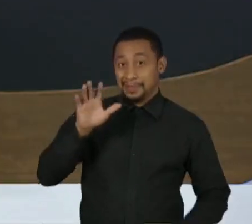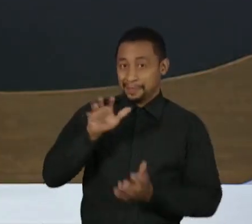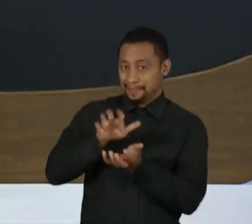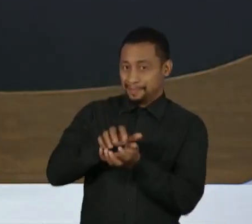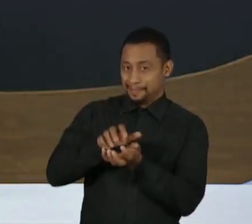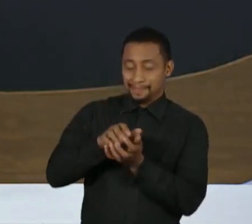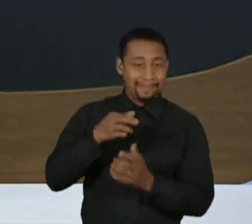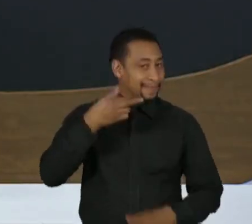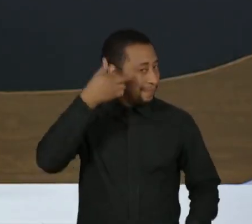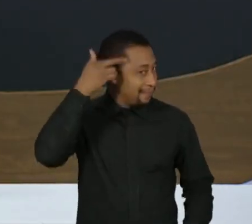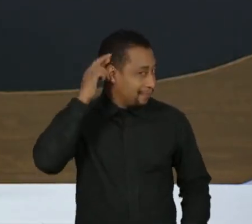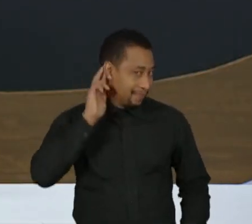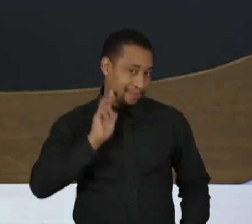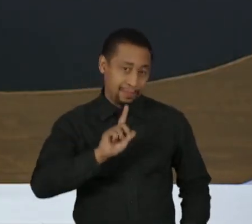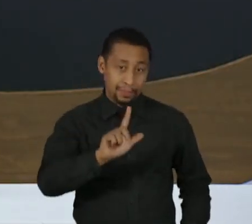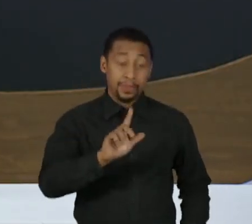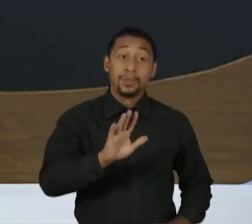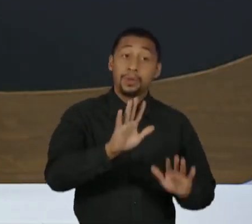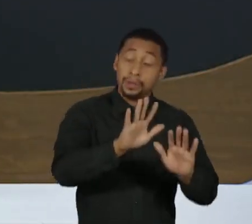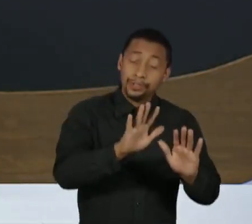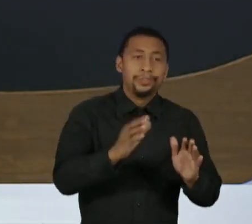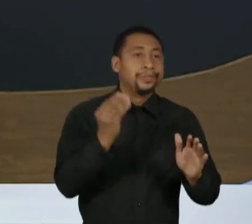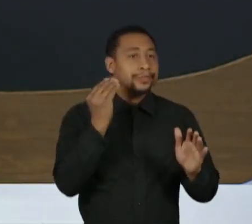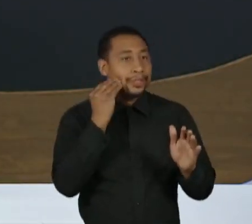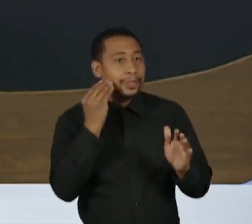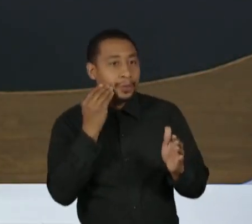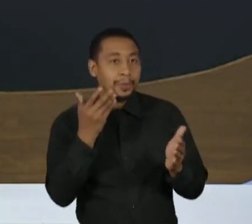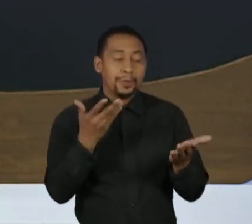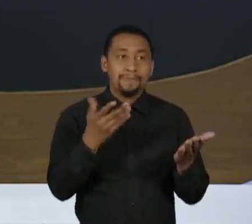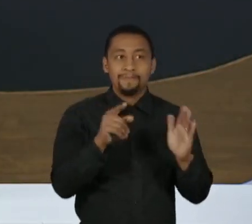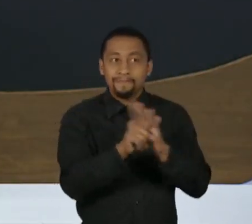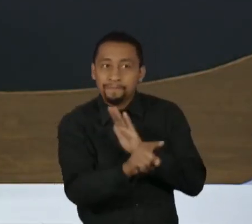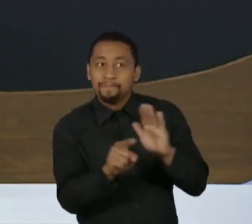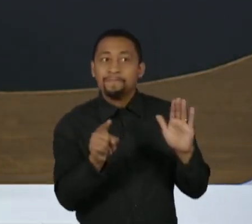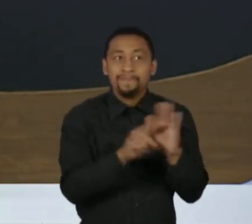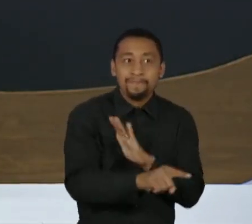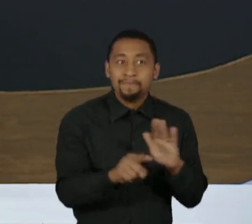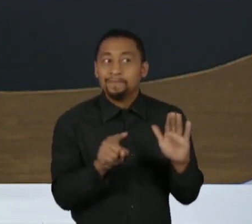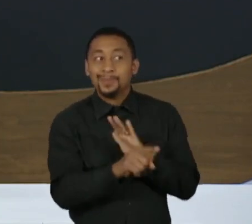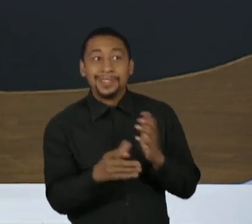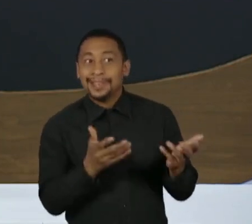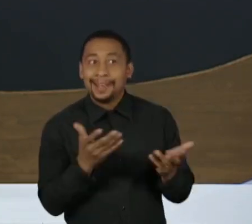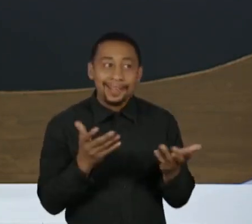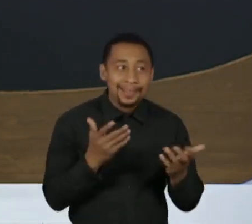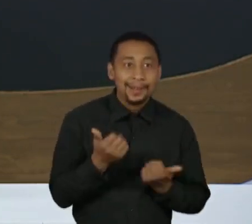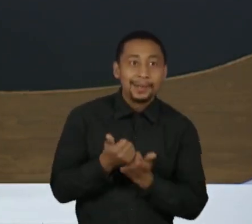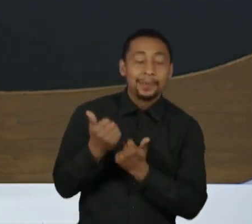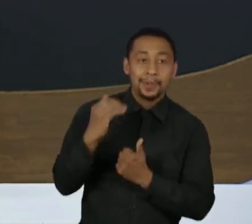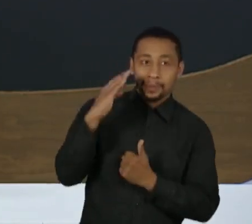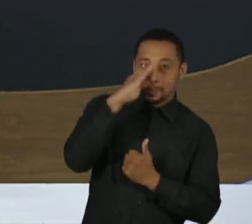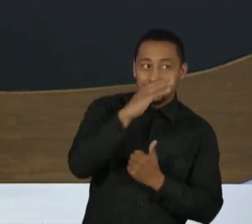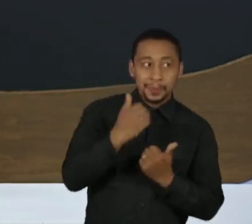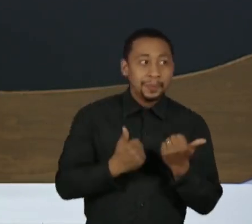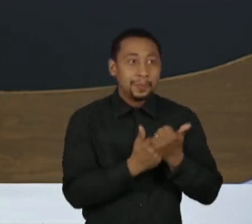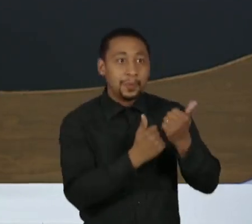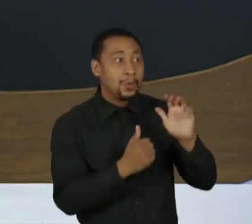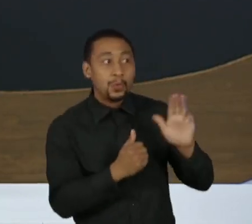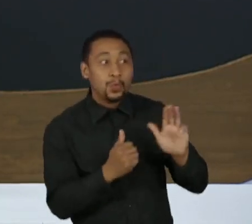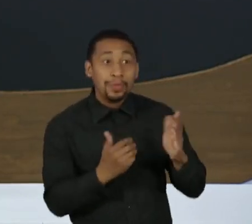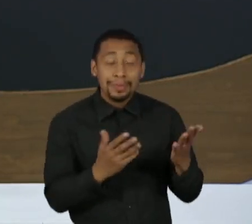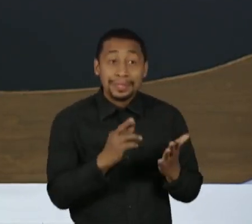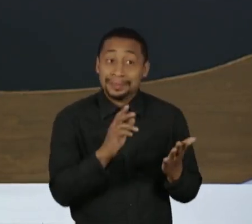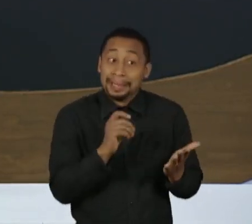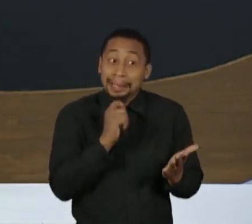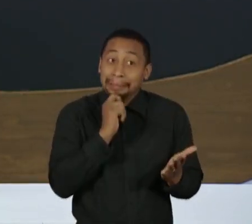Governador, a gente tentou aqui de todas as maneiras fazer a senhora se posicionar no meio dessa polarização política sem resultado.